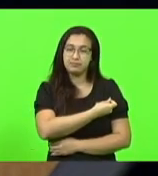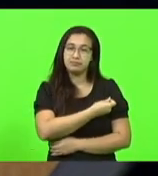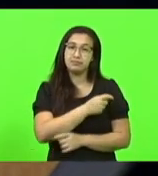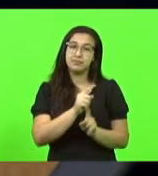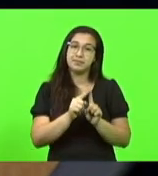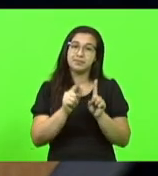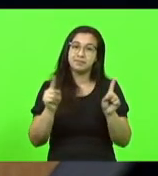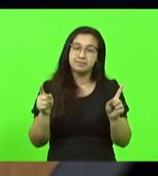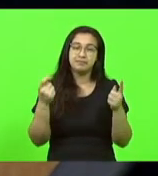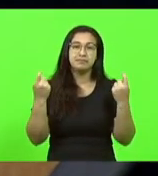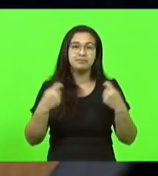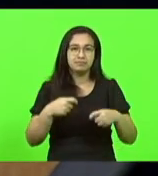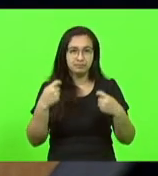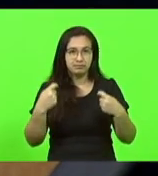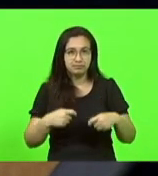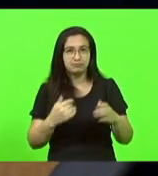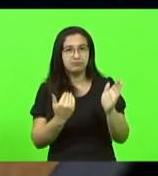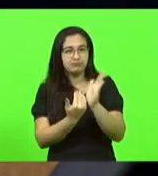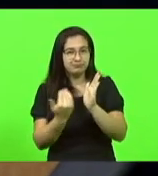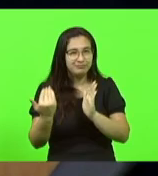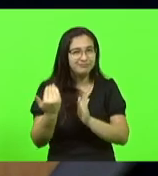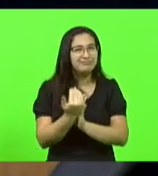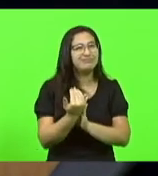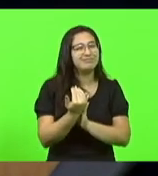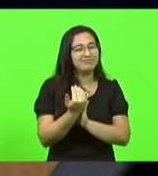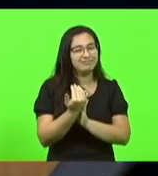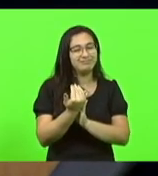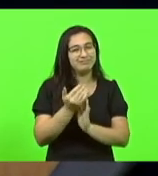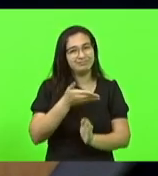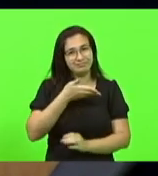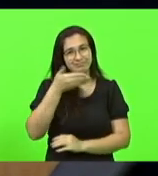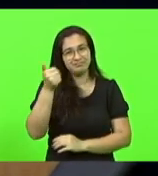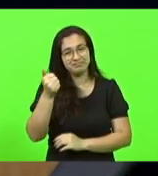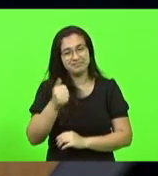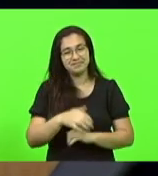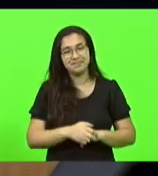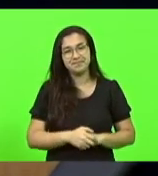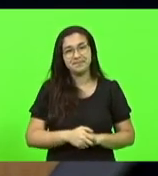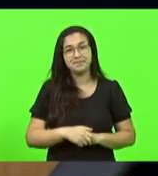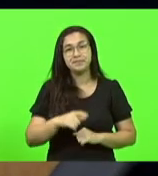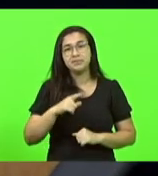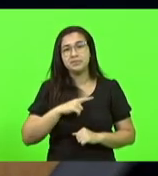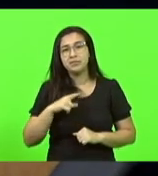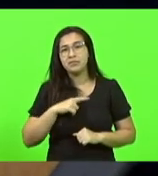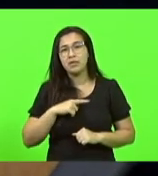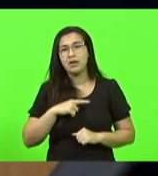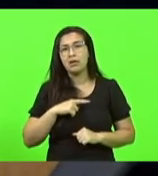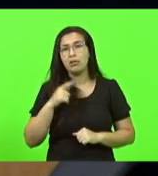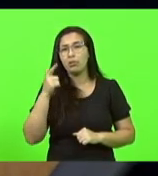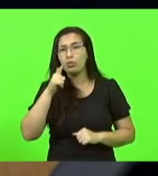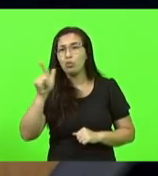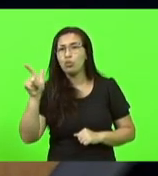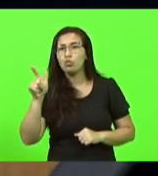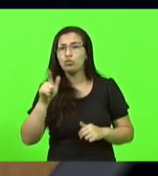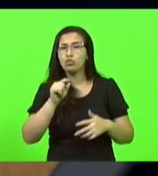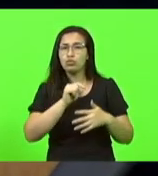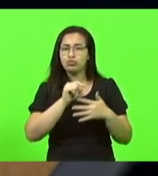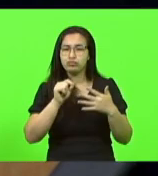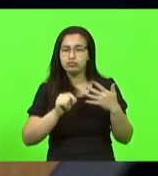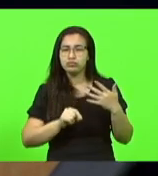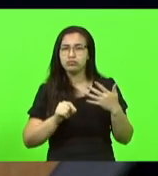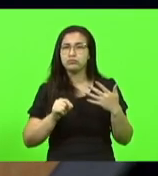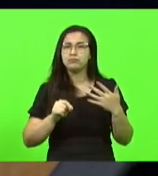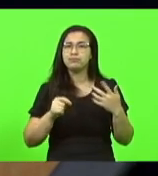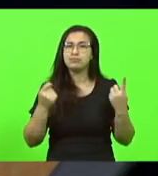precisamos avançar mais. Temos ainda questões pendentes, mas temos também um